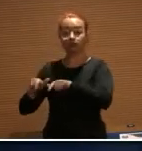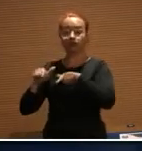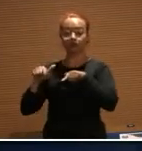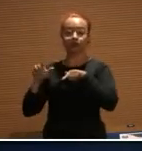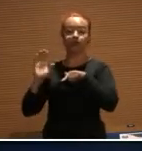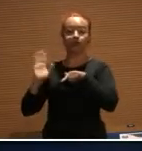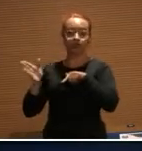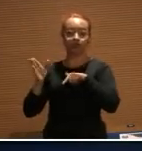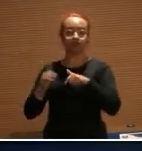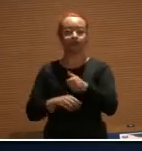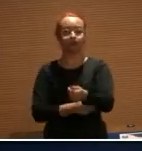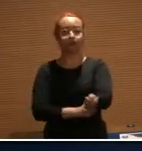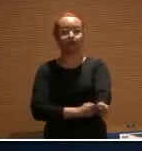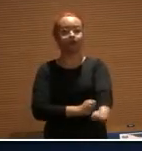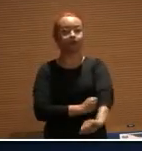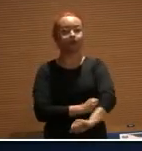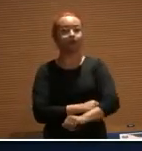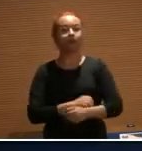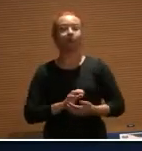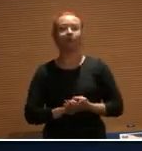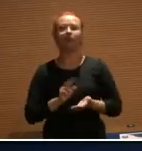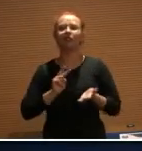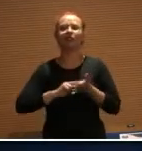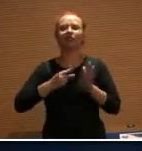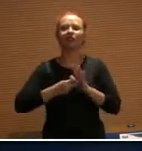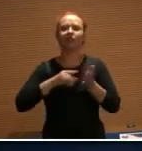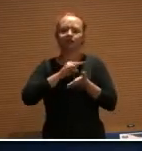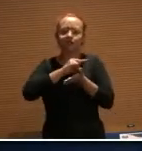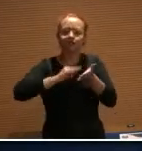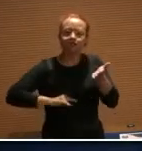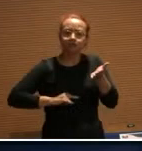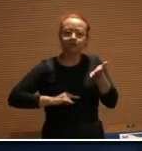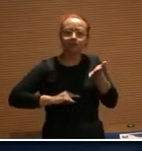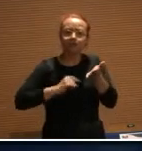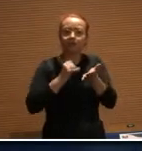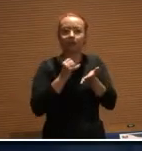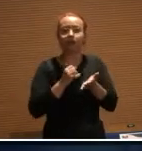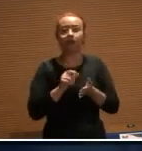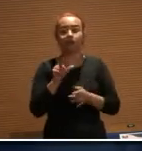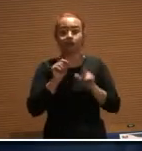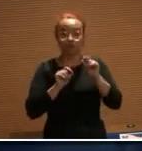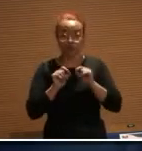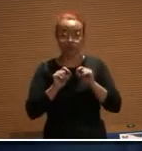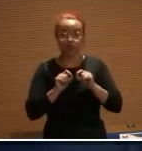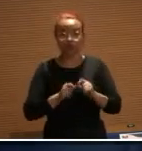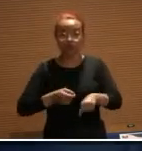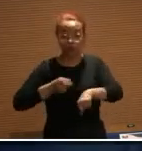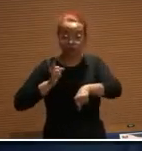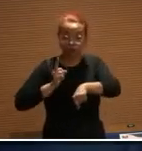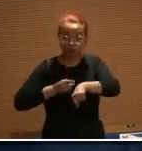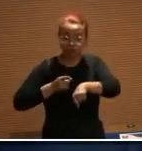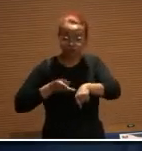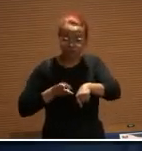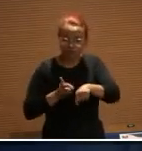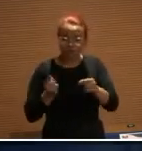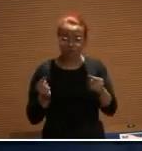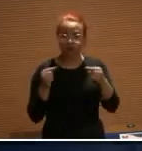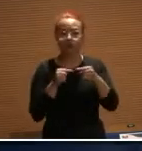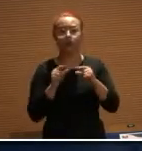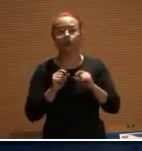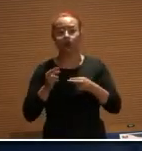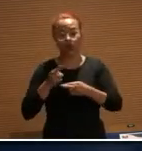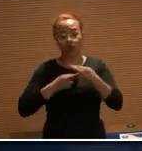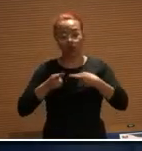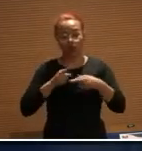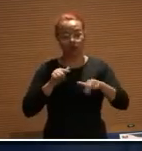seria um arranjo contratual benéfico à profissão. Ao mesmo tempo que se busca afastar uma potencial relação de emprego,